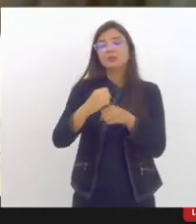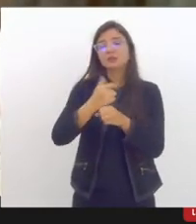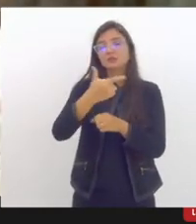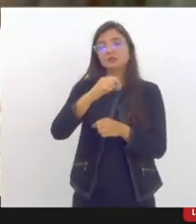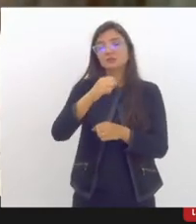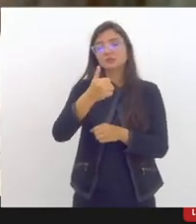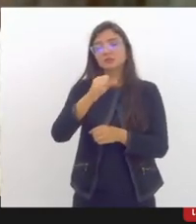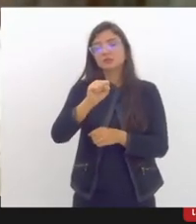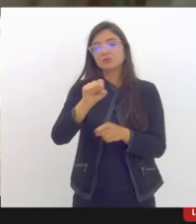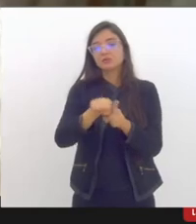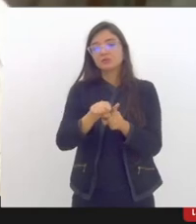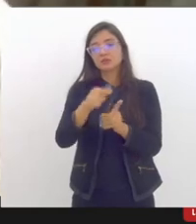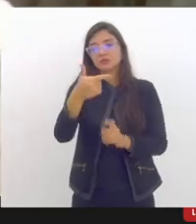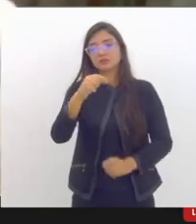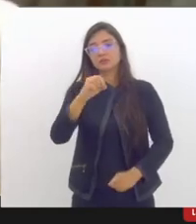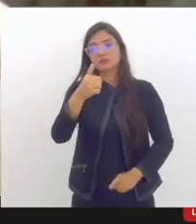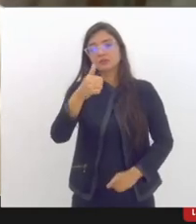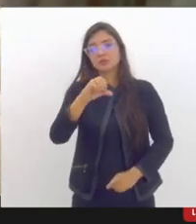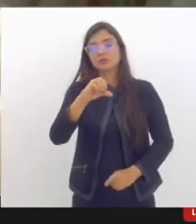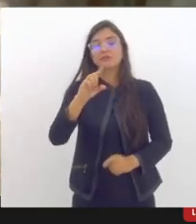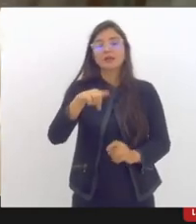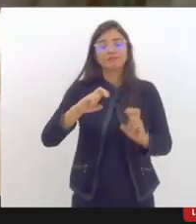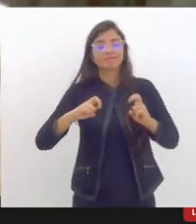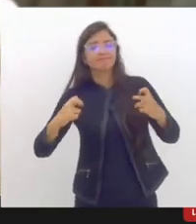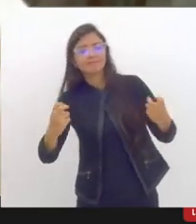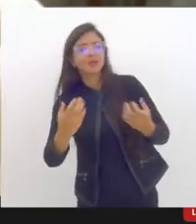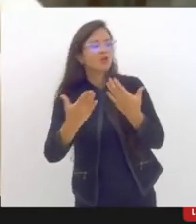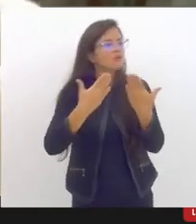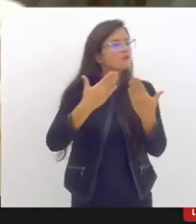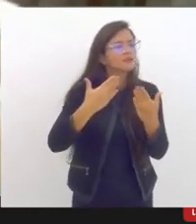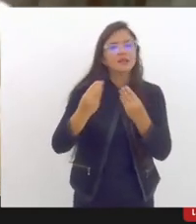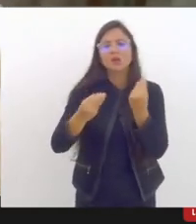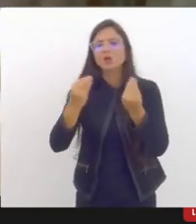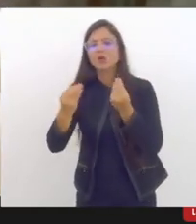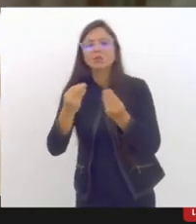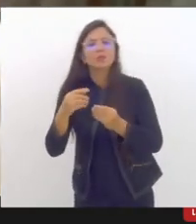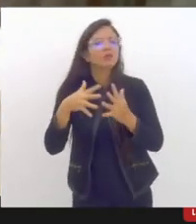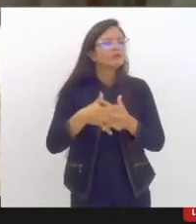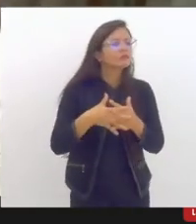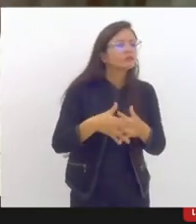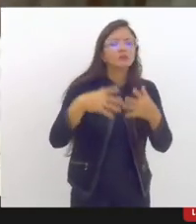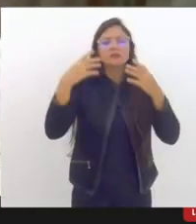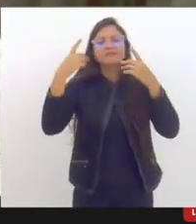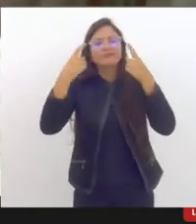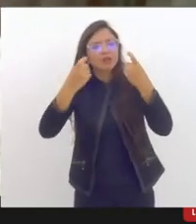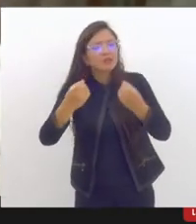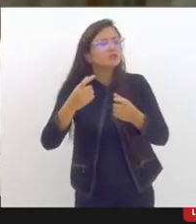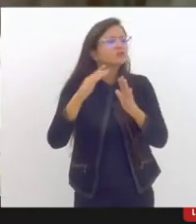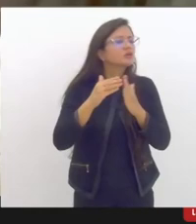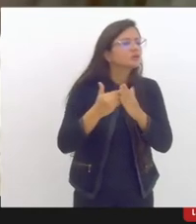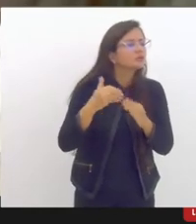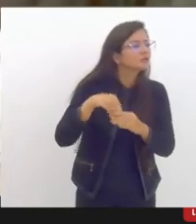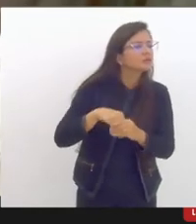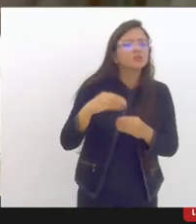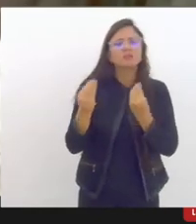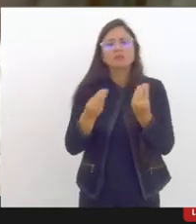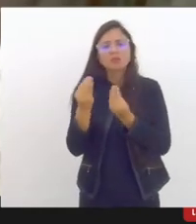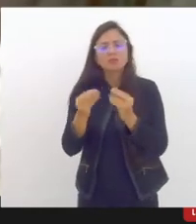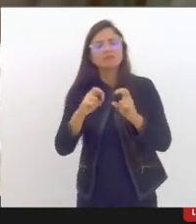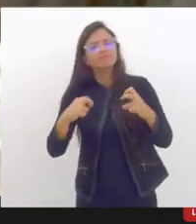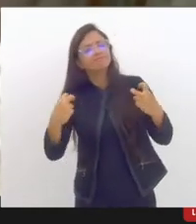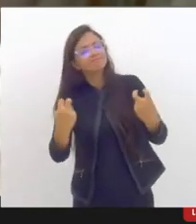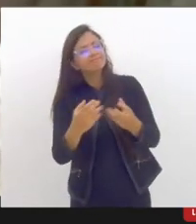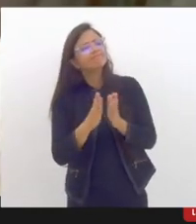rodada de conversa sobre conflitos sobre violência na escola era um momento em que a gente sentava e